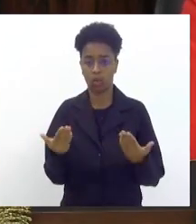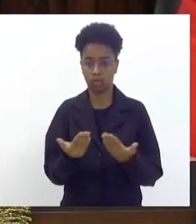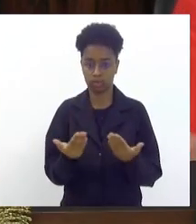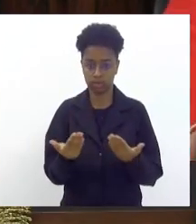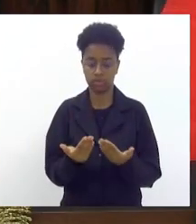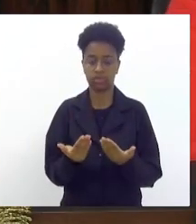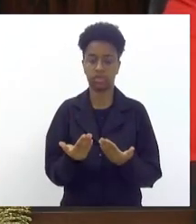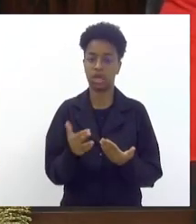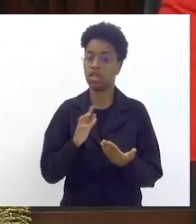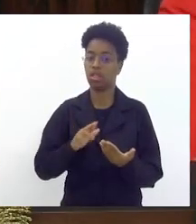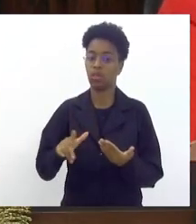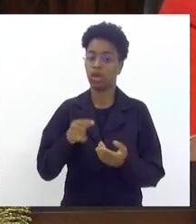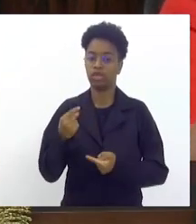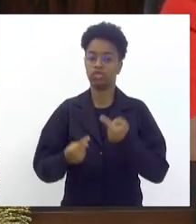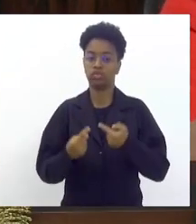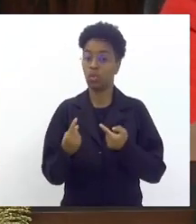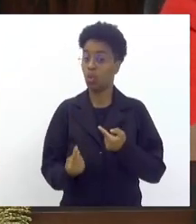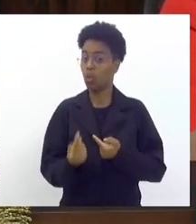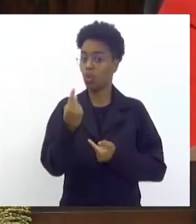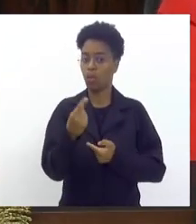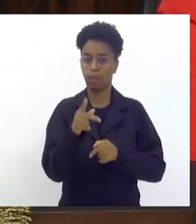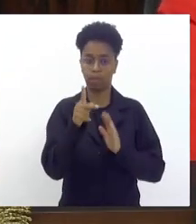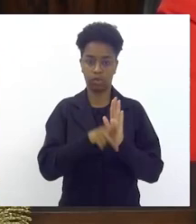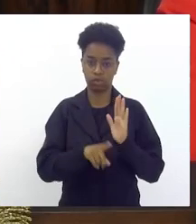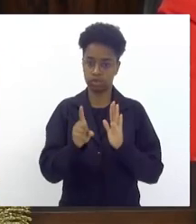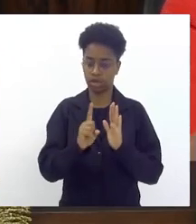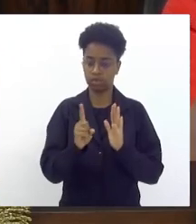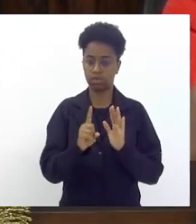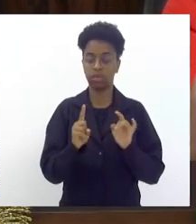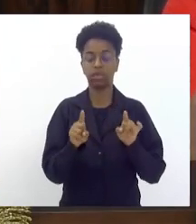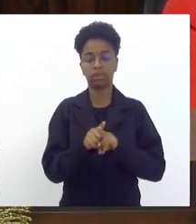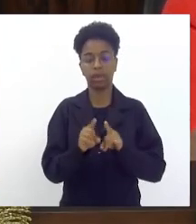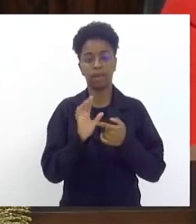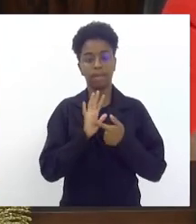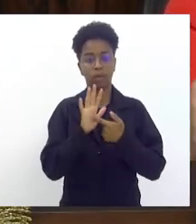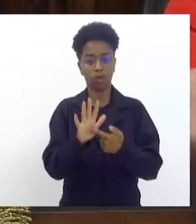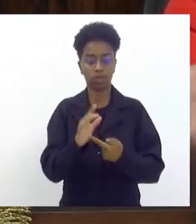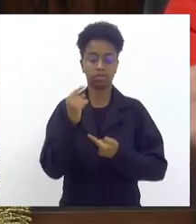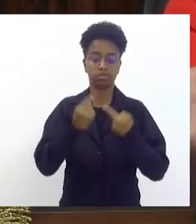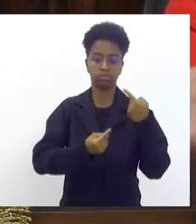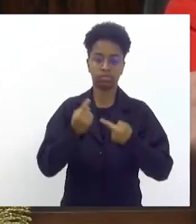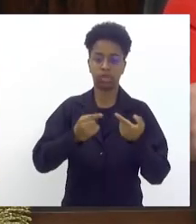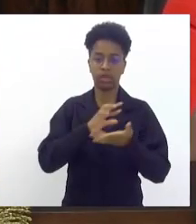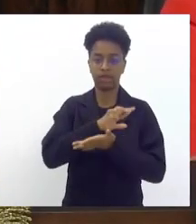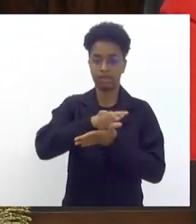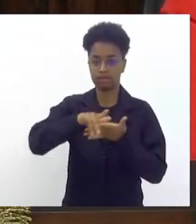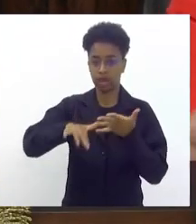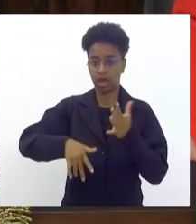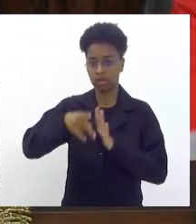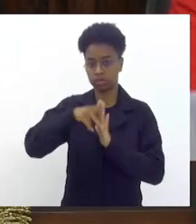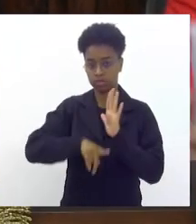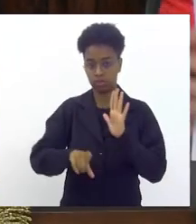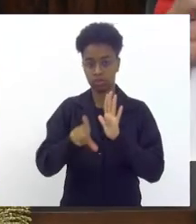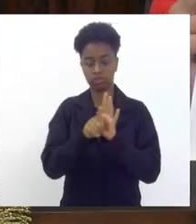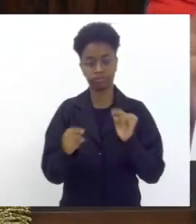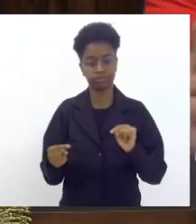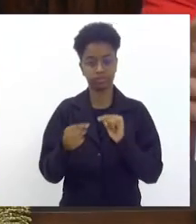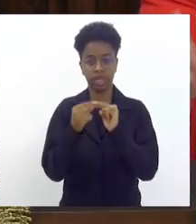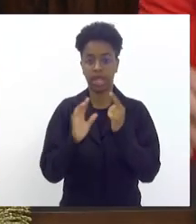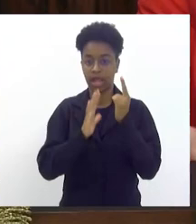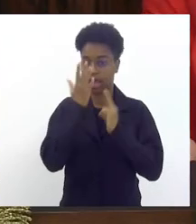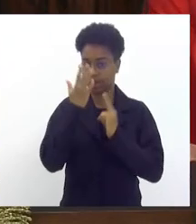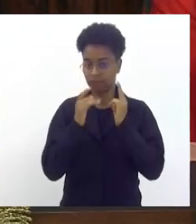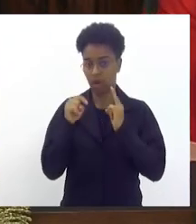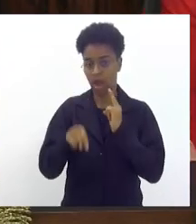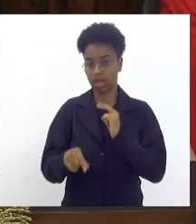não de discutir um projeto mas de apresentar e debater todos os projetos relacionados ao carnaval do